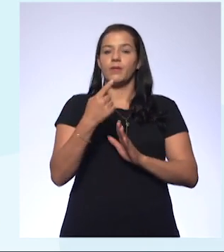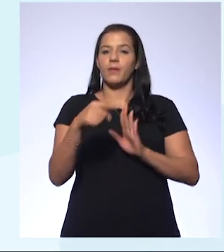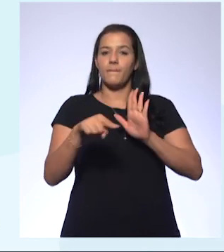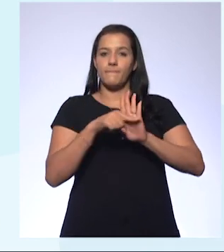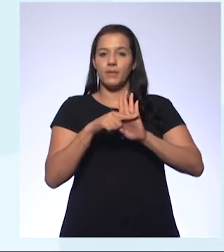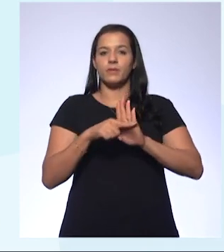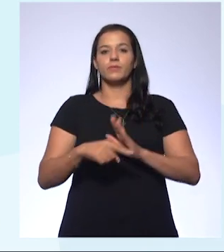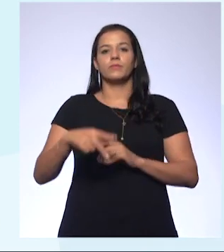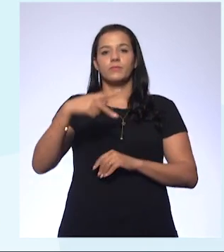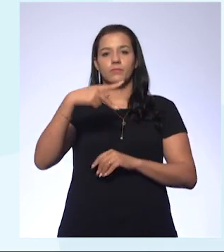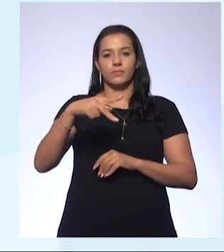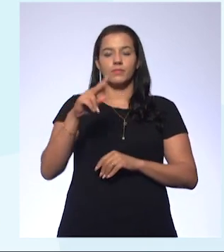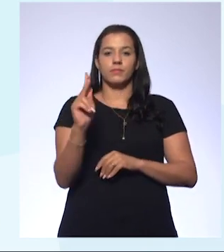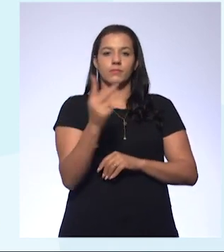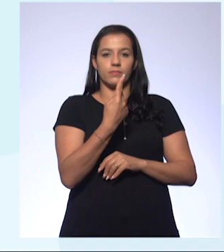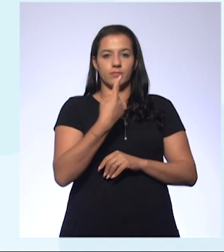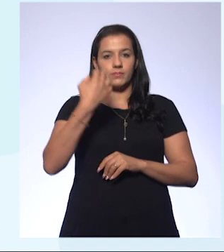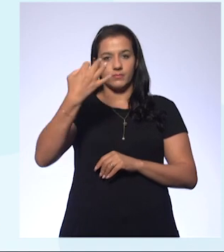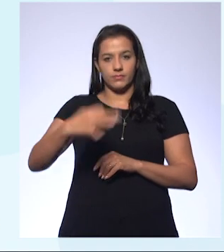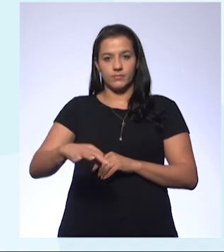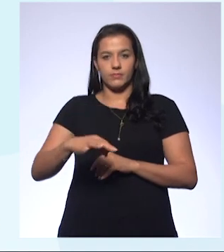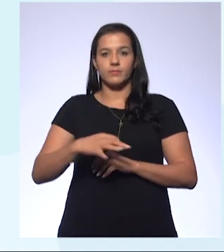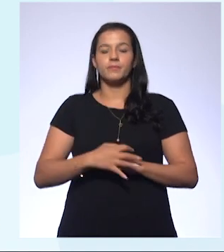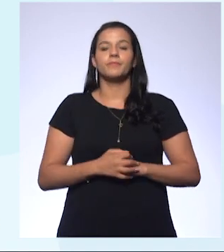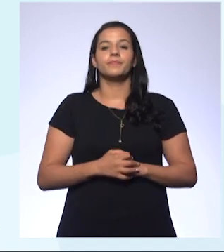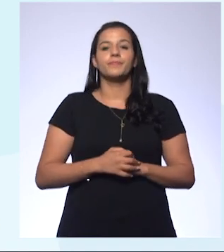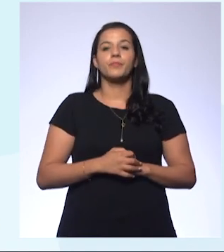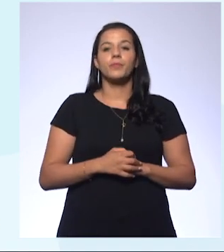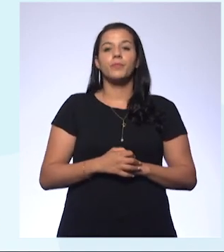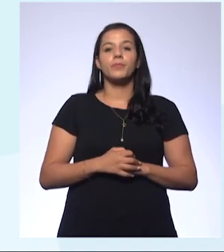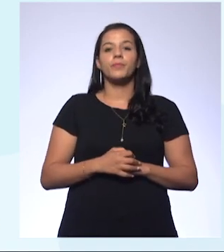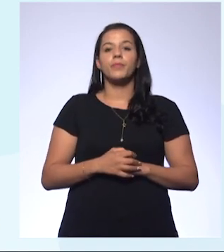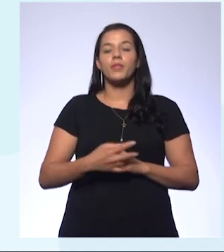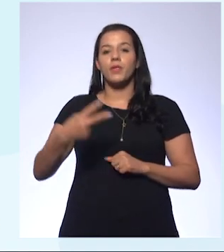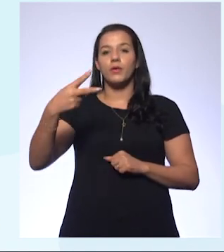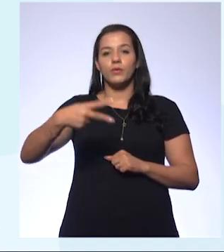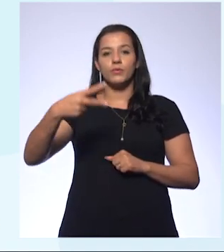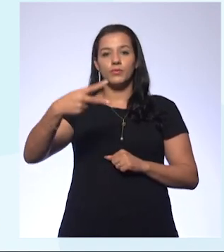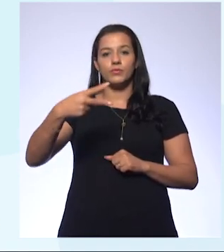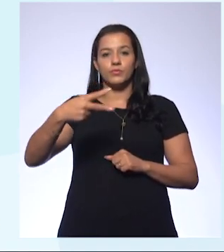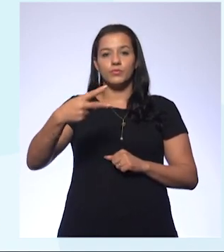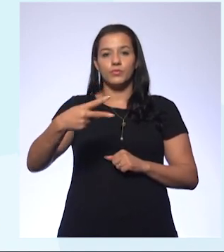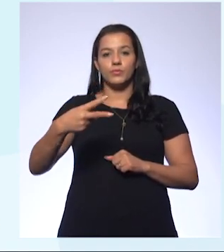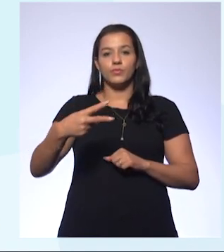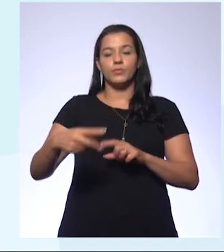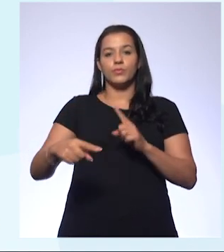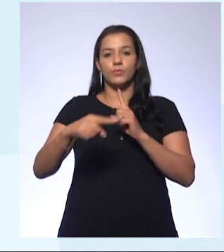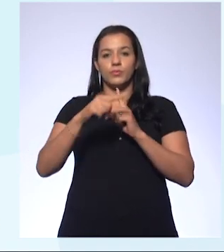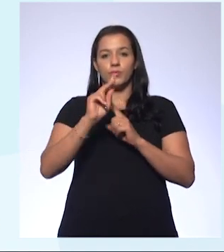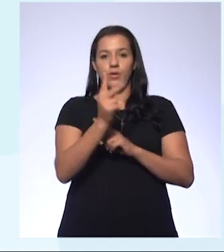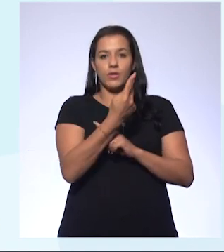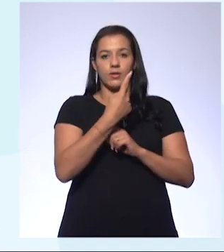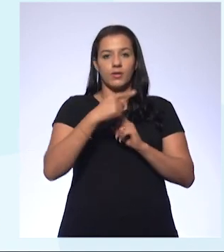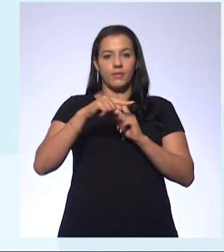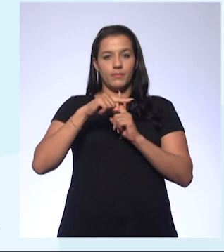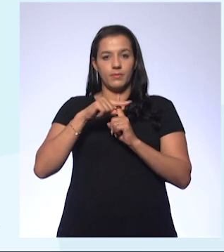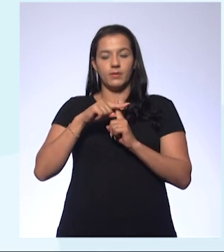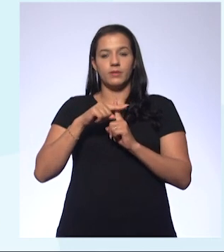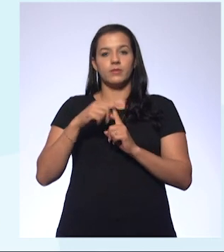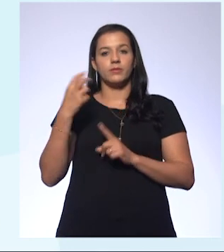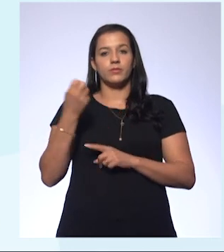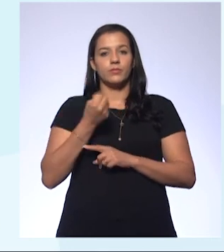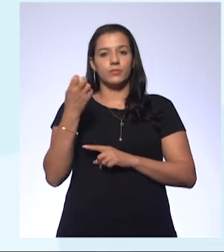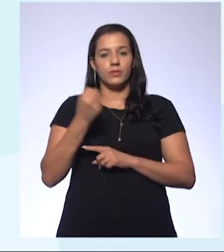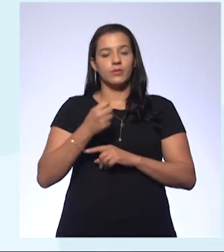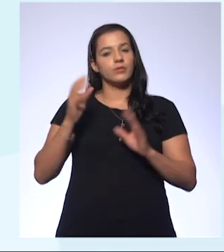pH, certo? No segundo, qual é a concentração de H⁺ no leite? Aqui, já faço